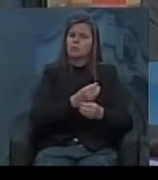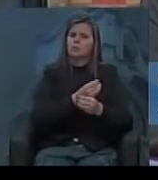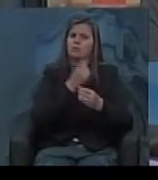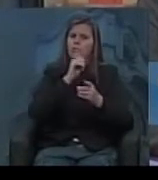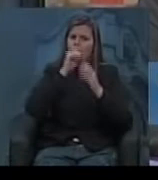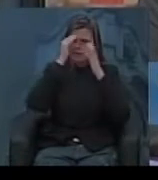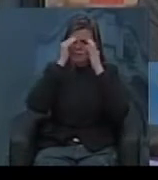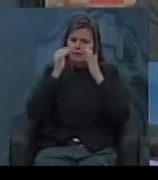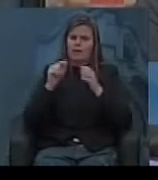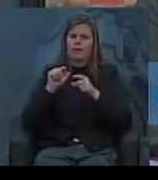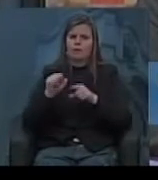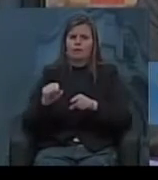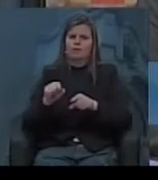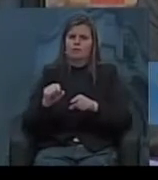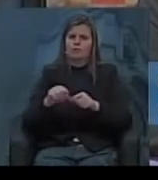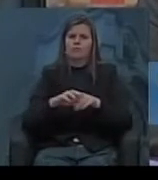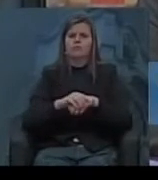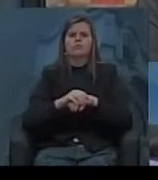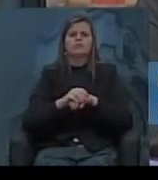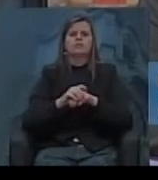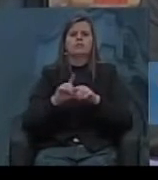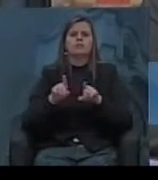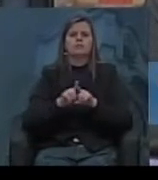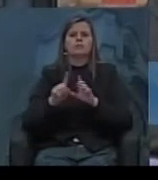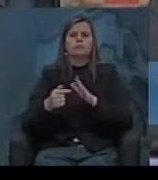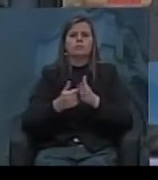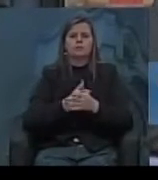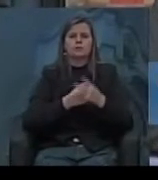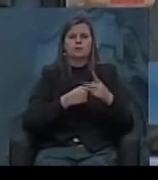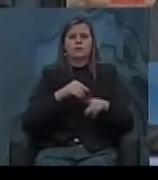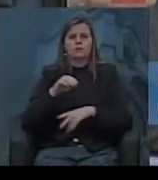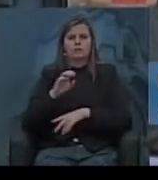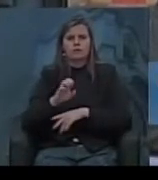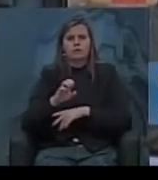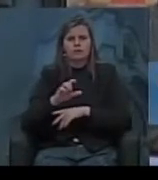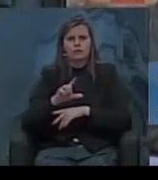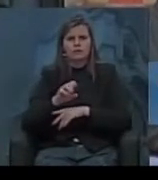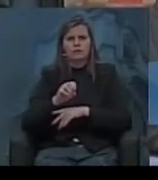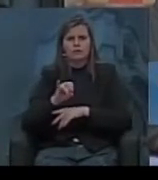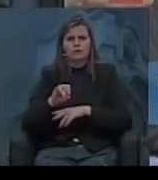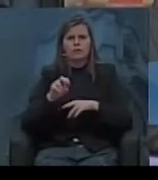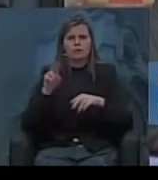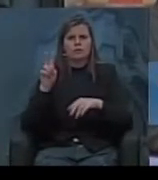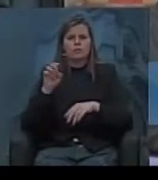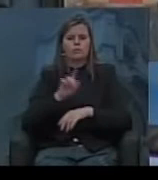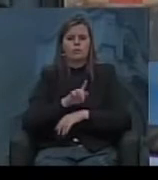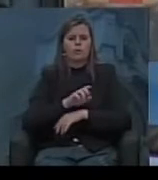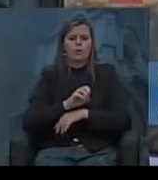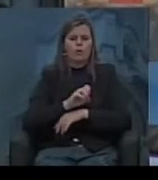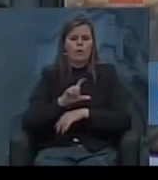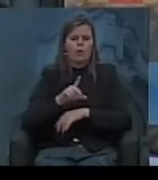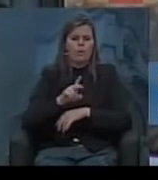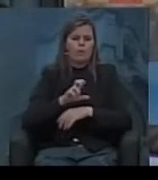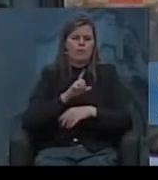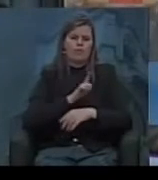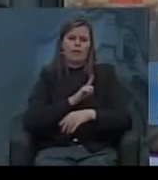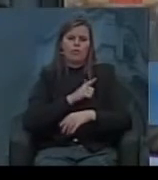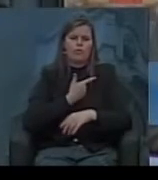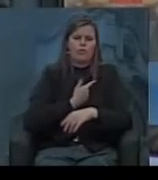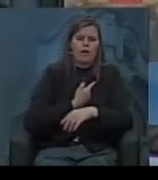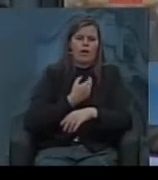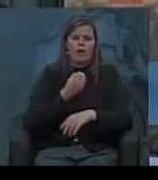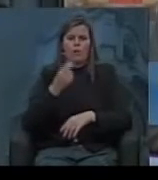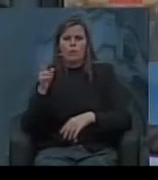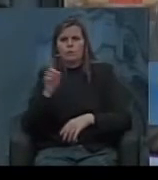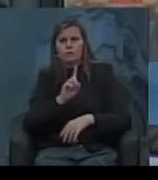história enquanto a pergunta do vereador Eloy em relação ao golpe com Vargas ou sem Vargas e a questão da